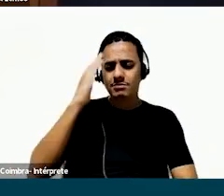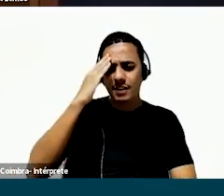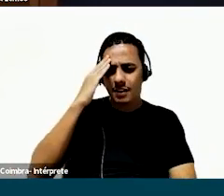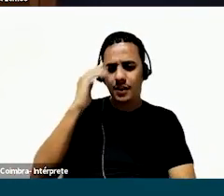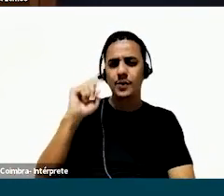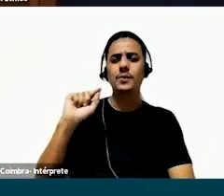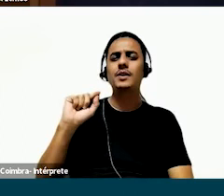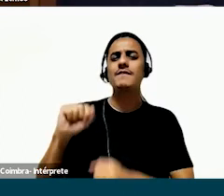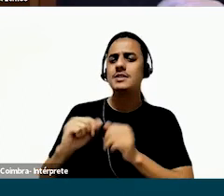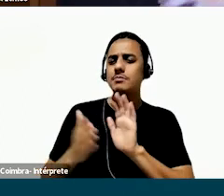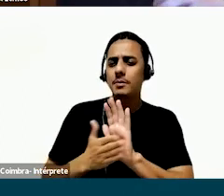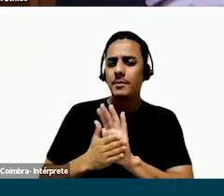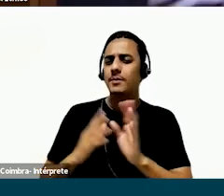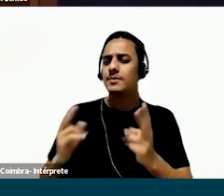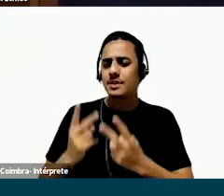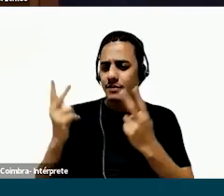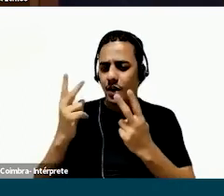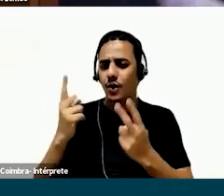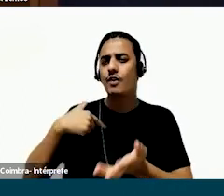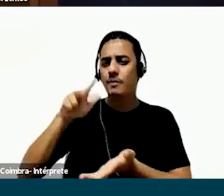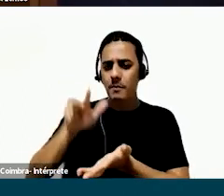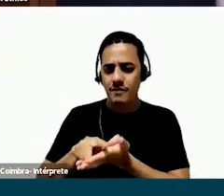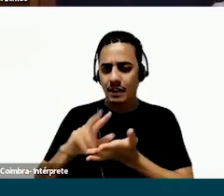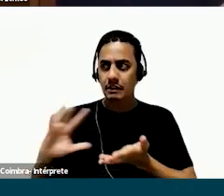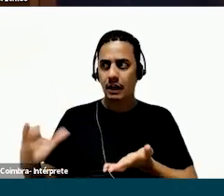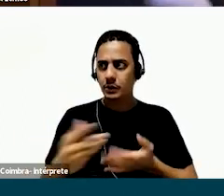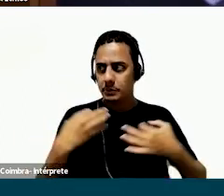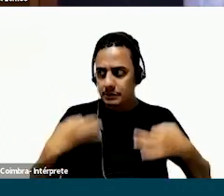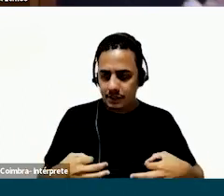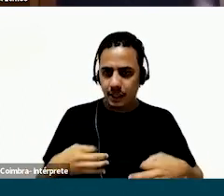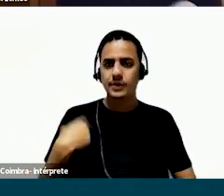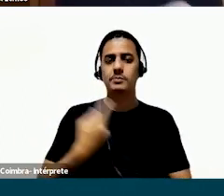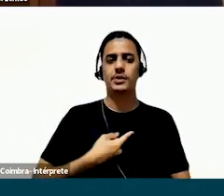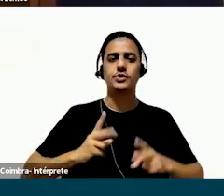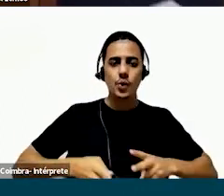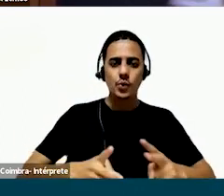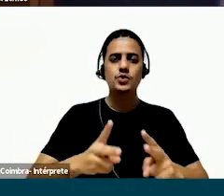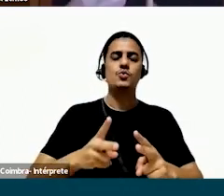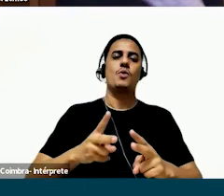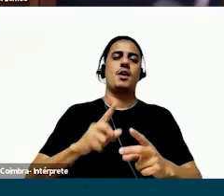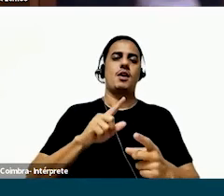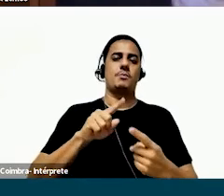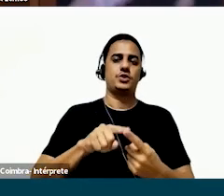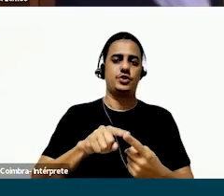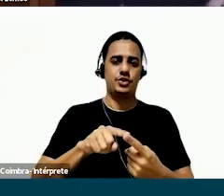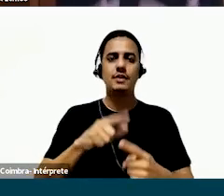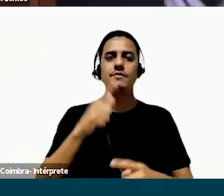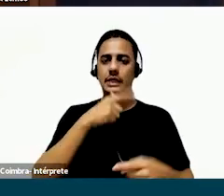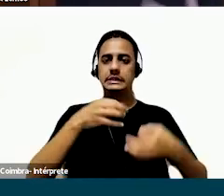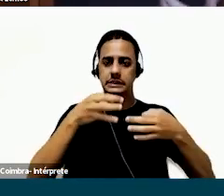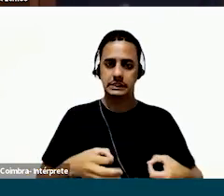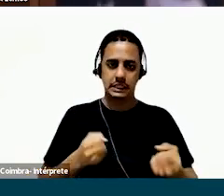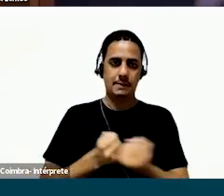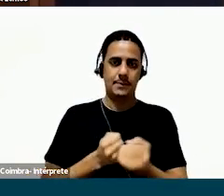peraí, vamos entender o que foi essa proposta de valor que é esse conceito, vamos validar que está tudo ok com todo mundo para a gente poder seguir de maneira muito